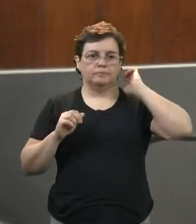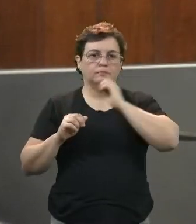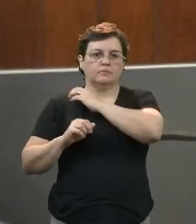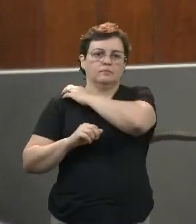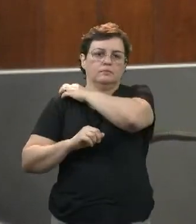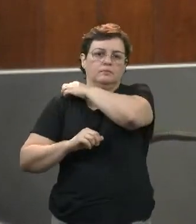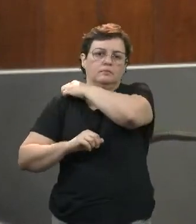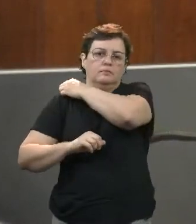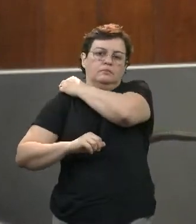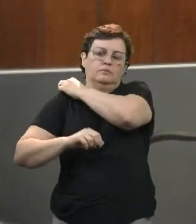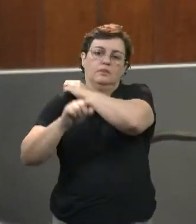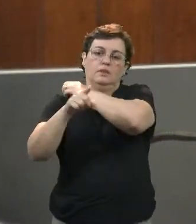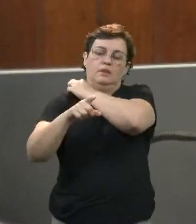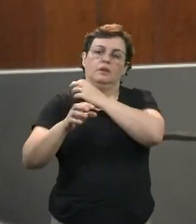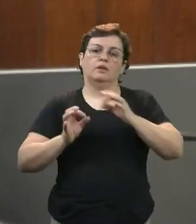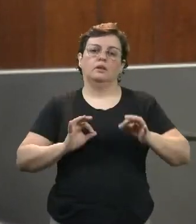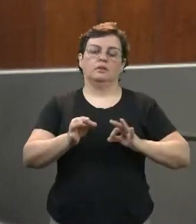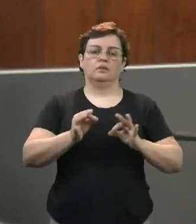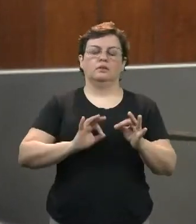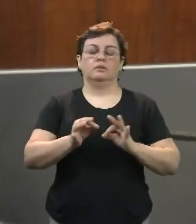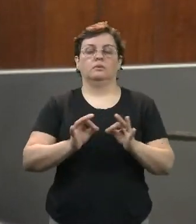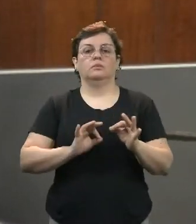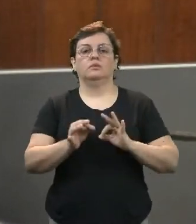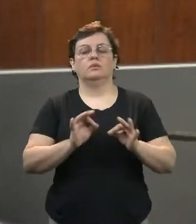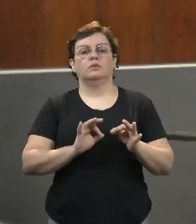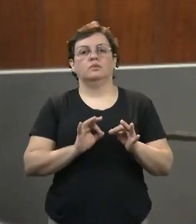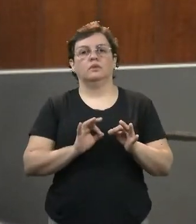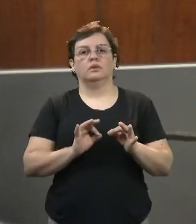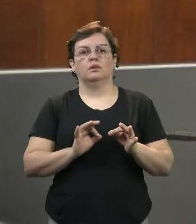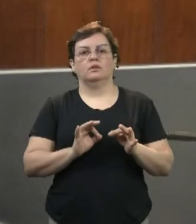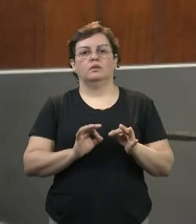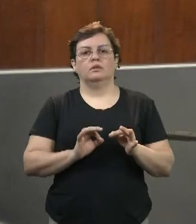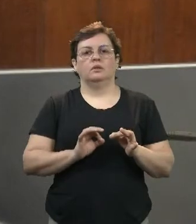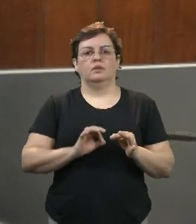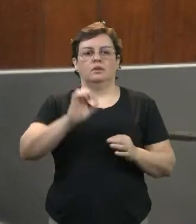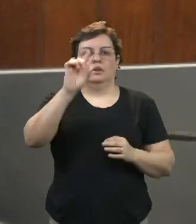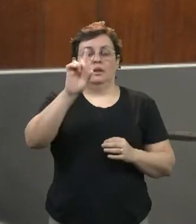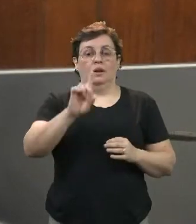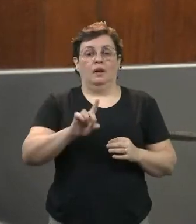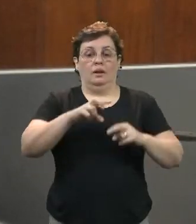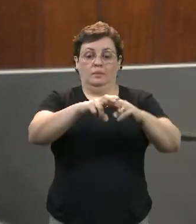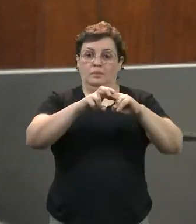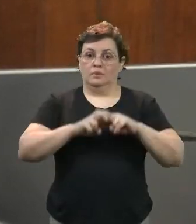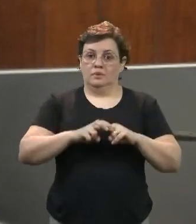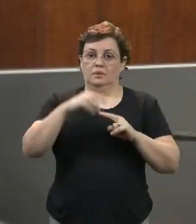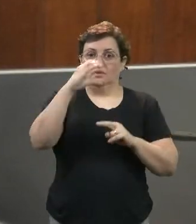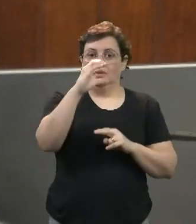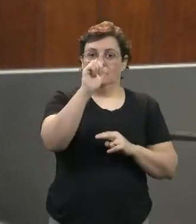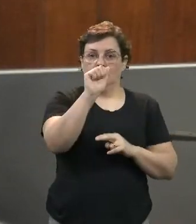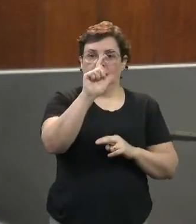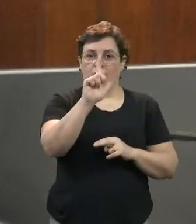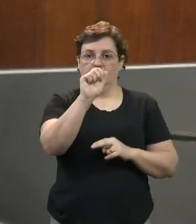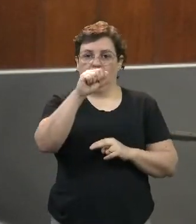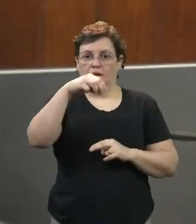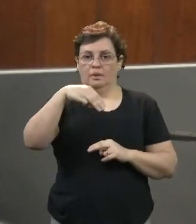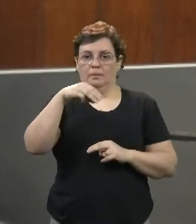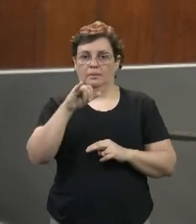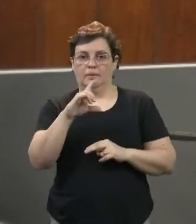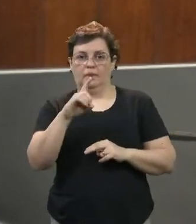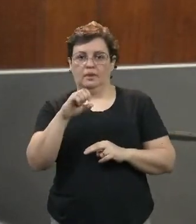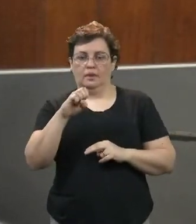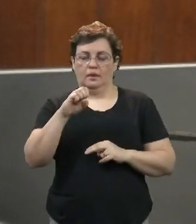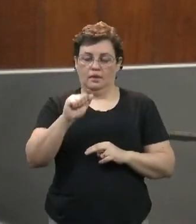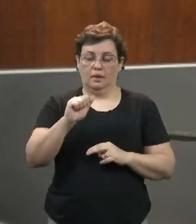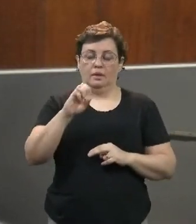Aborda o projeto a razão da vigência do estado de calamidade pública pela pandemia decorrente